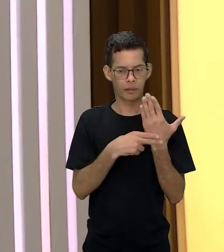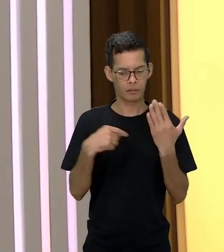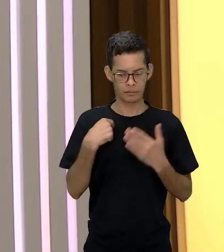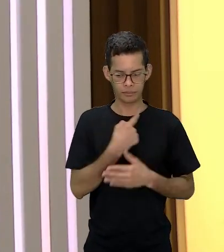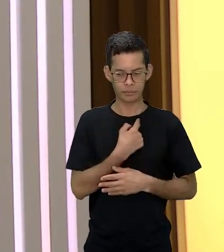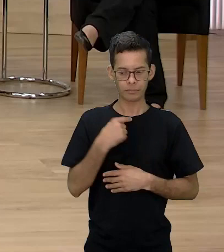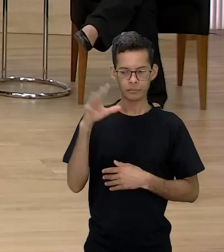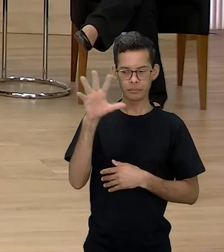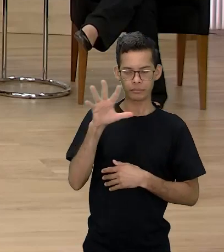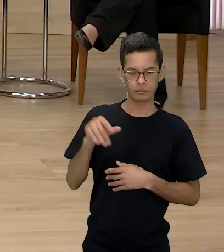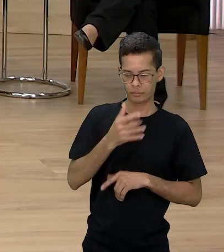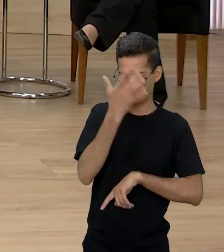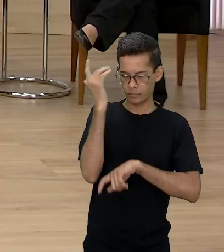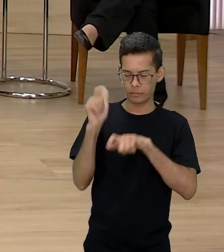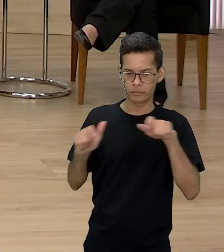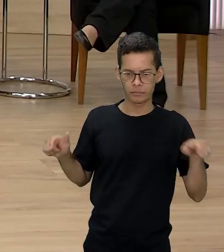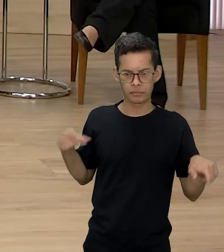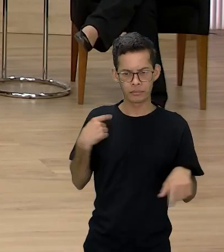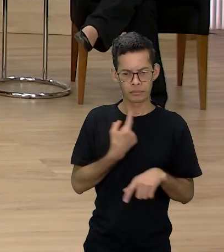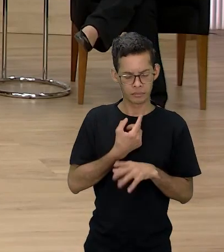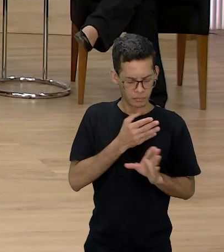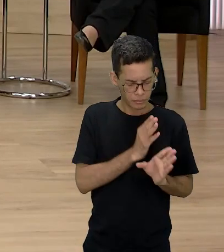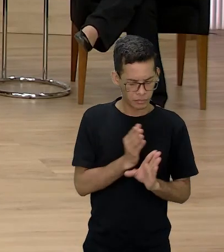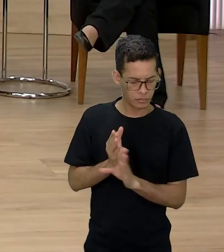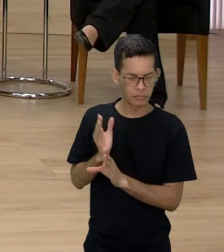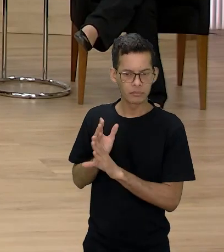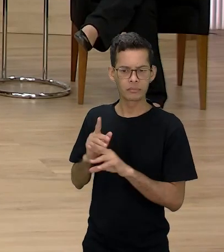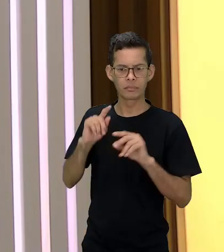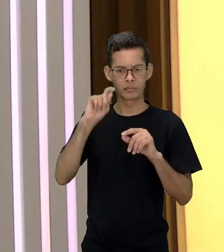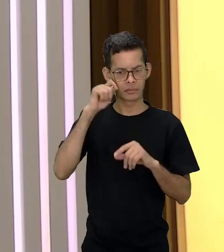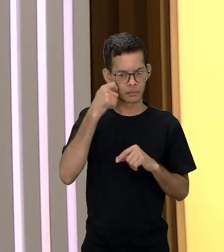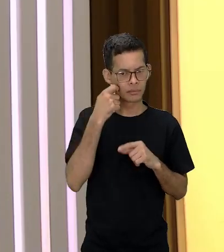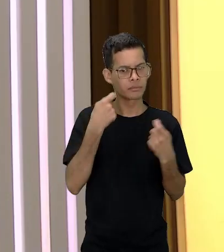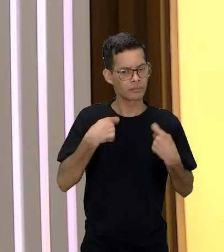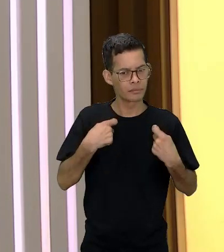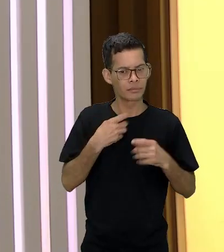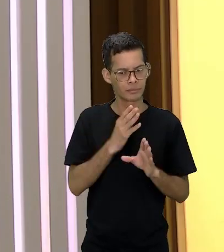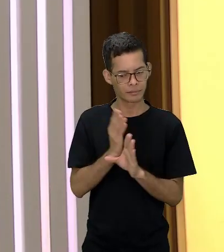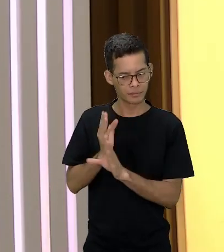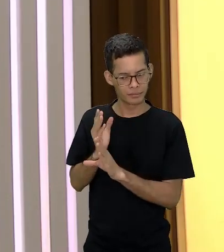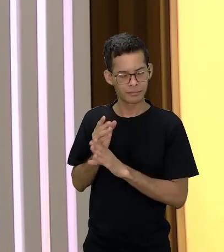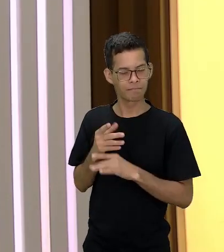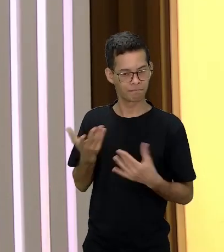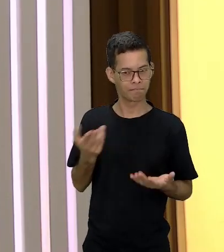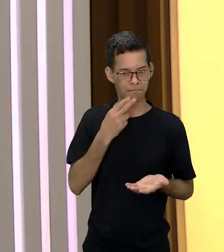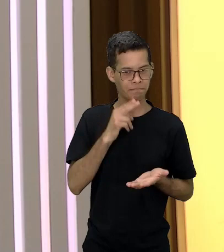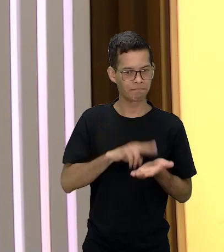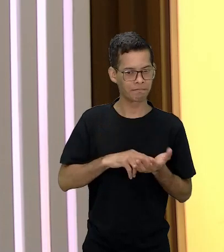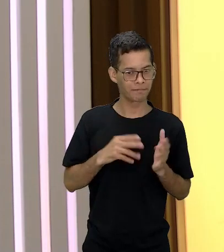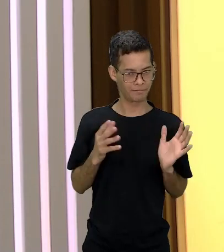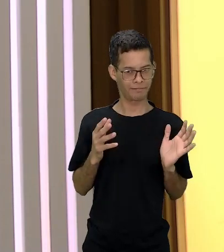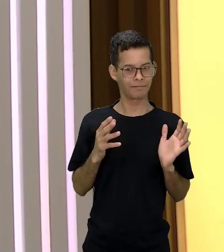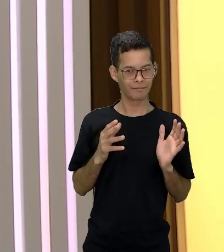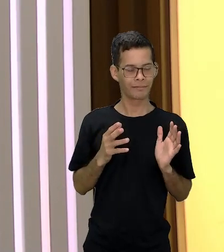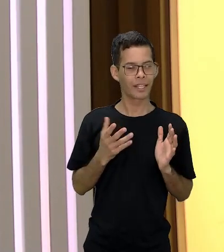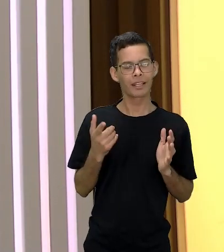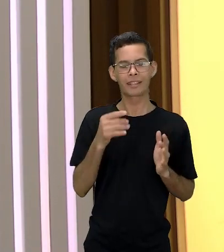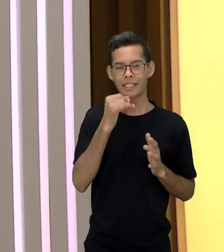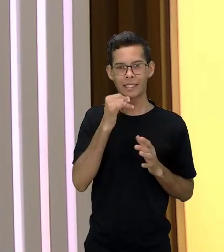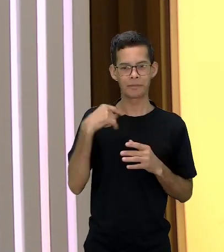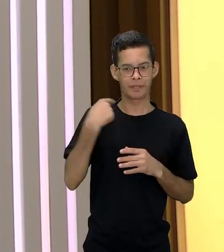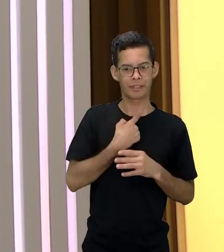também precisamos nos descobrir negros, enquanto é importante também que nós façamos uma discussão e